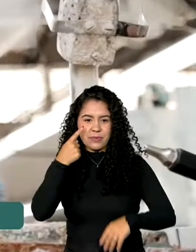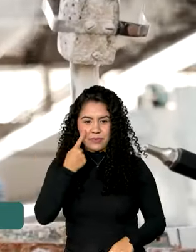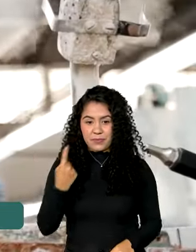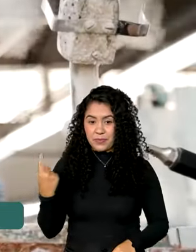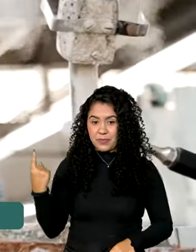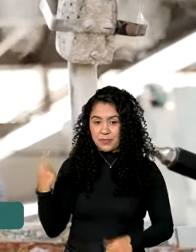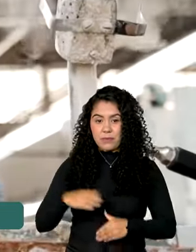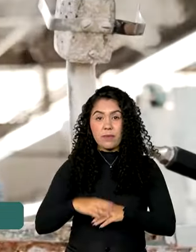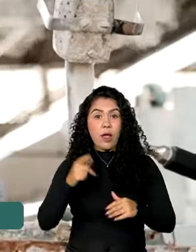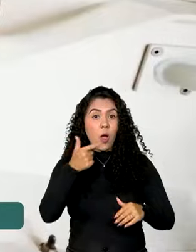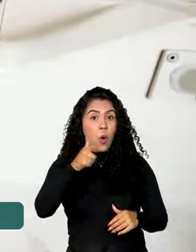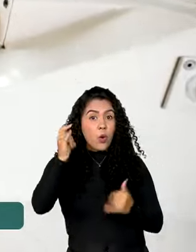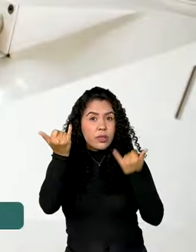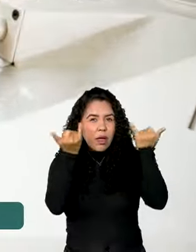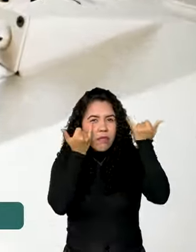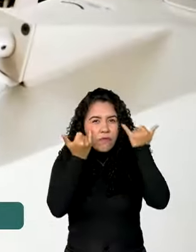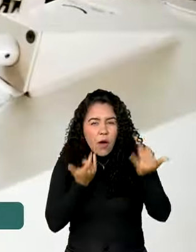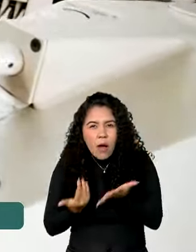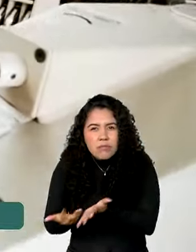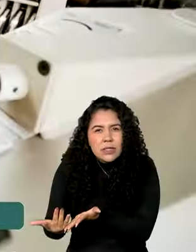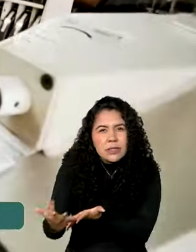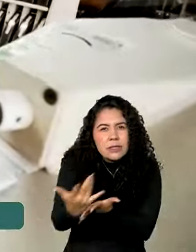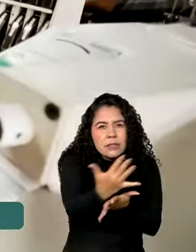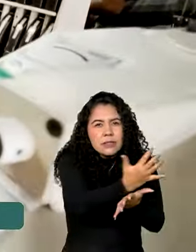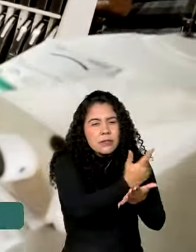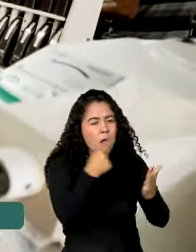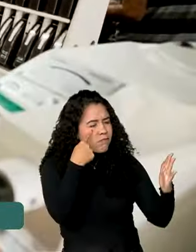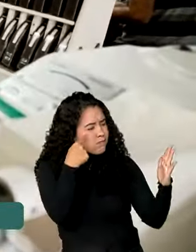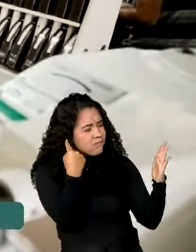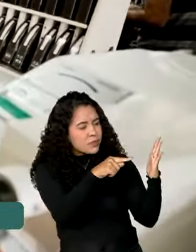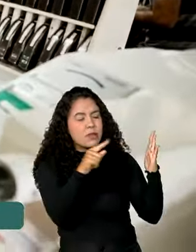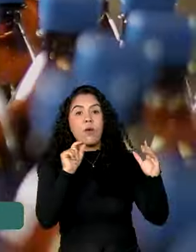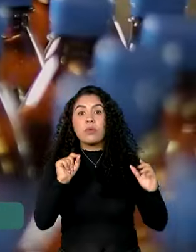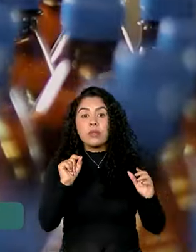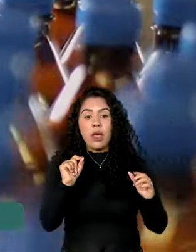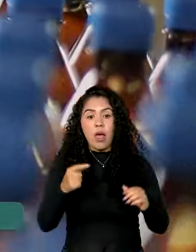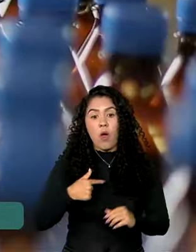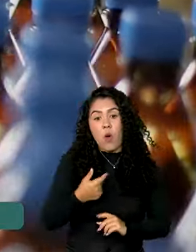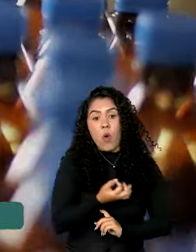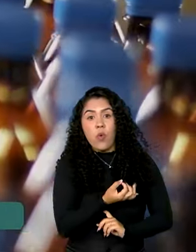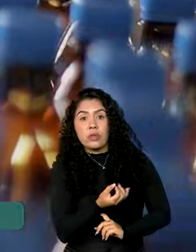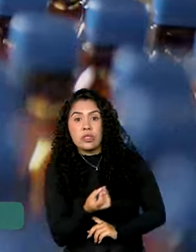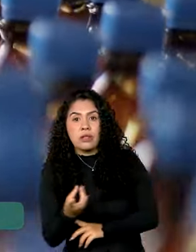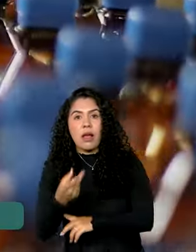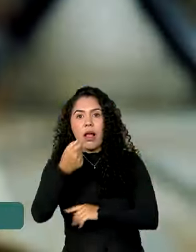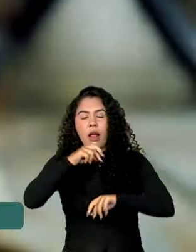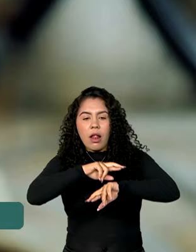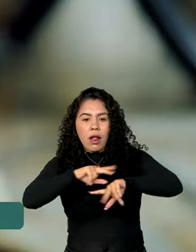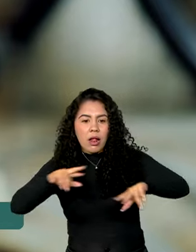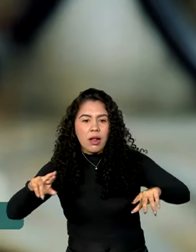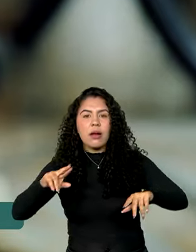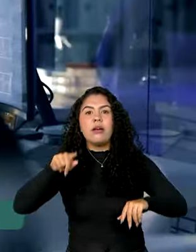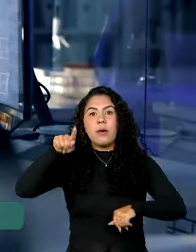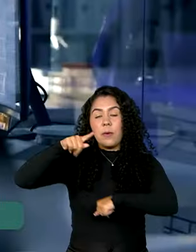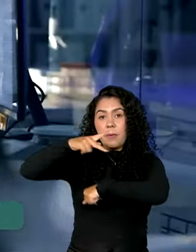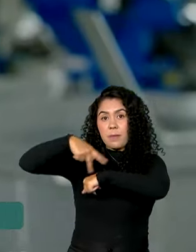Outro dado que chama a atenção é a quantidade de investimentos mexicanos no Brasil, que em 2023